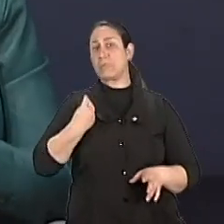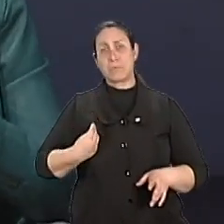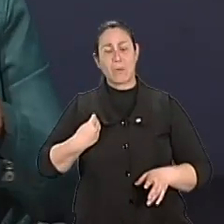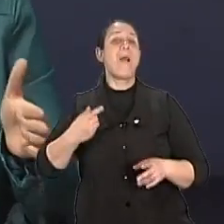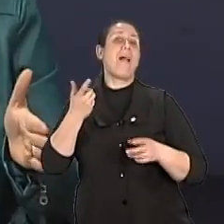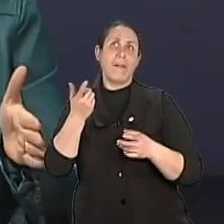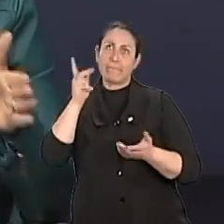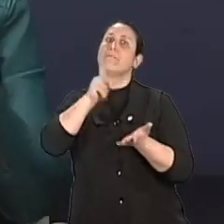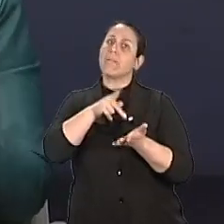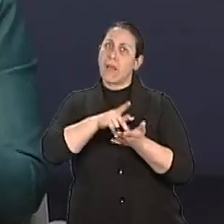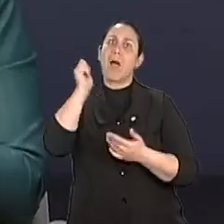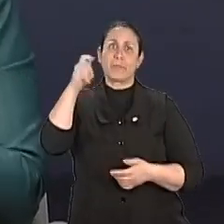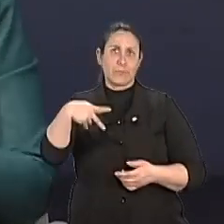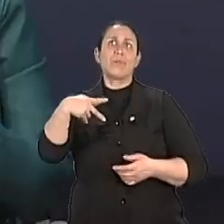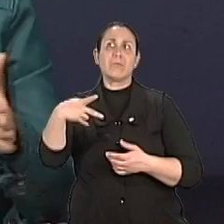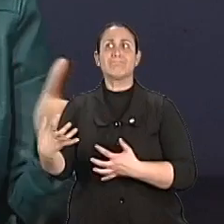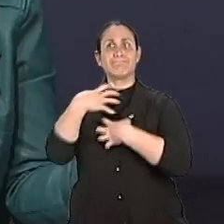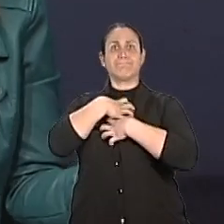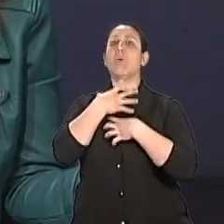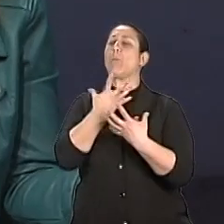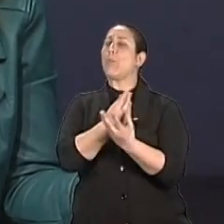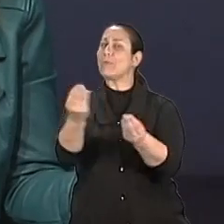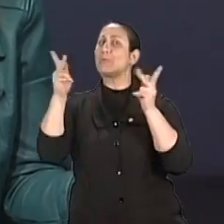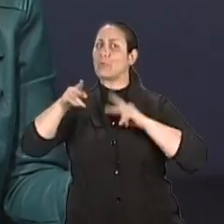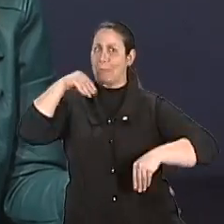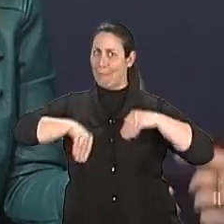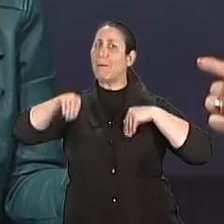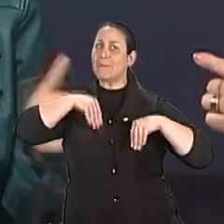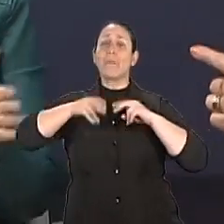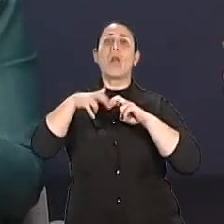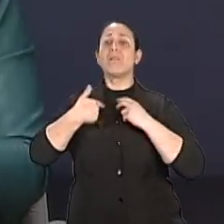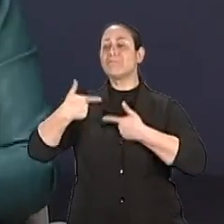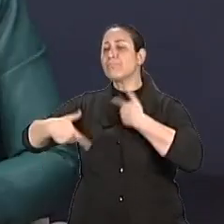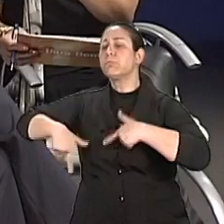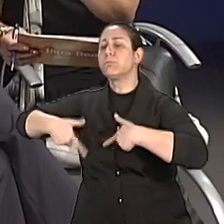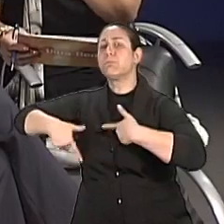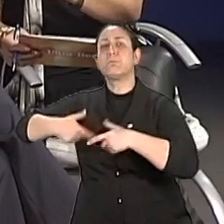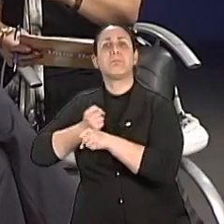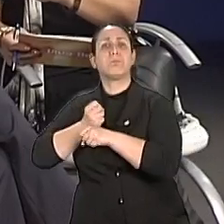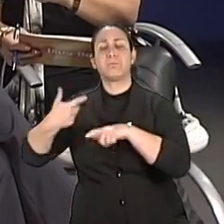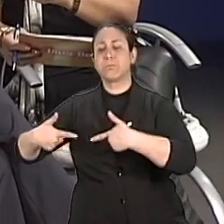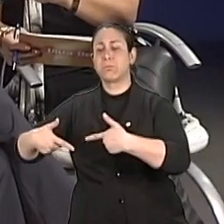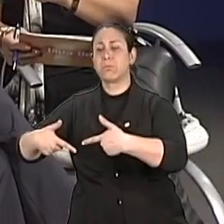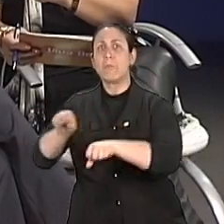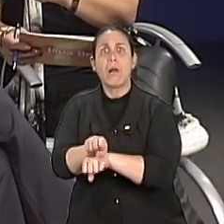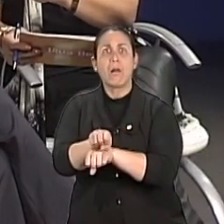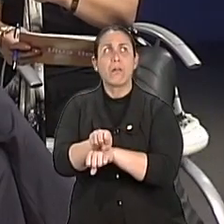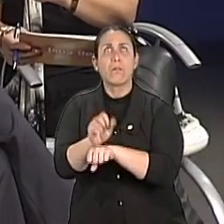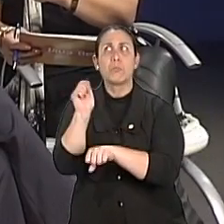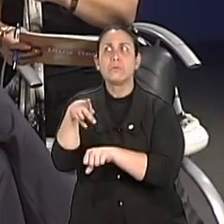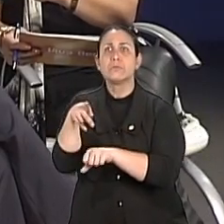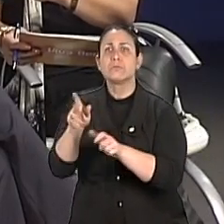perda significativa e que muitas pessoas, inclusive, entram em depressão por isso, né? Ou seja, isto seria uma causa de